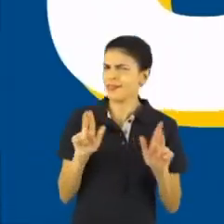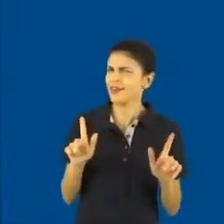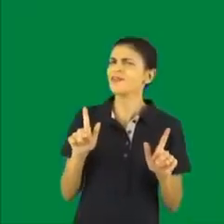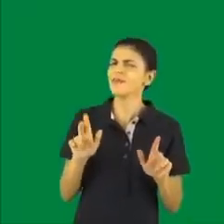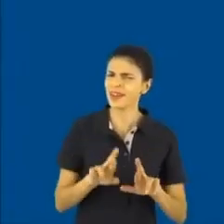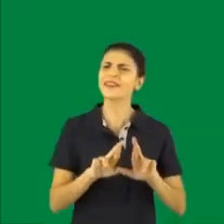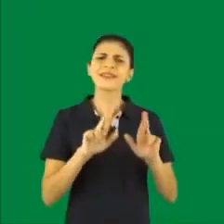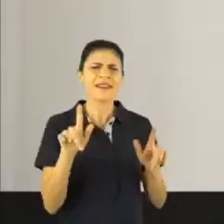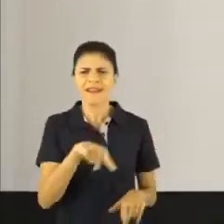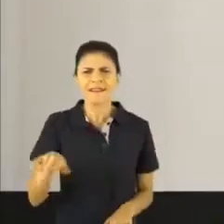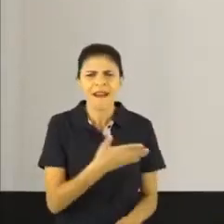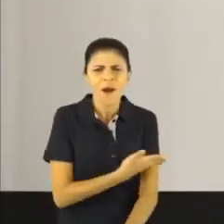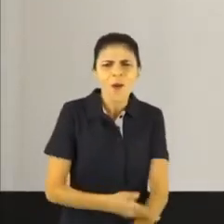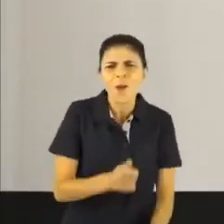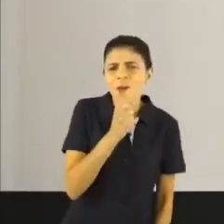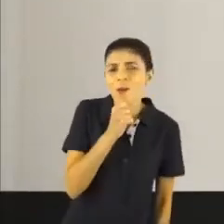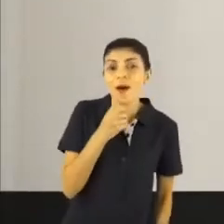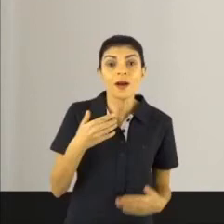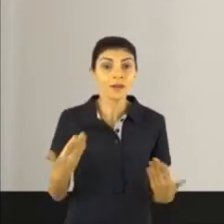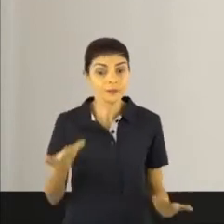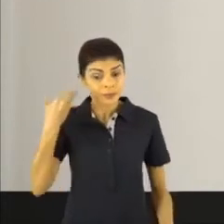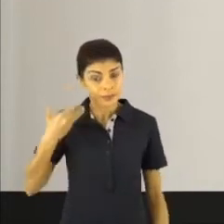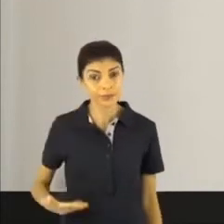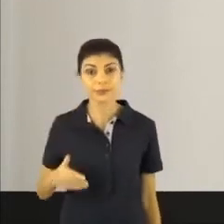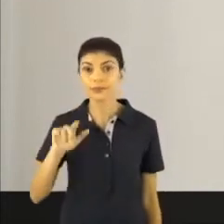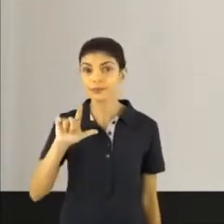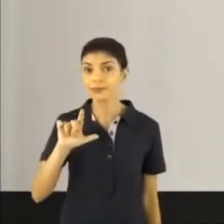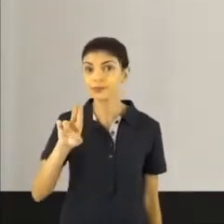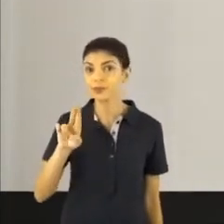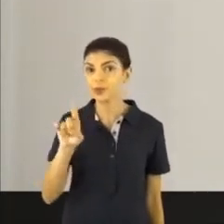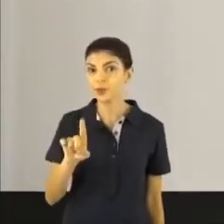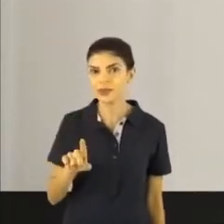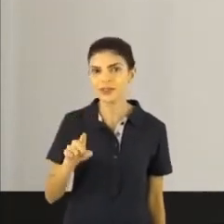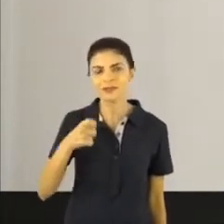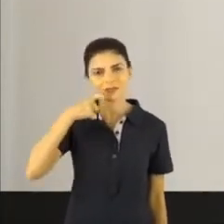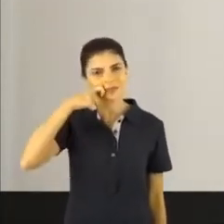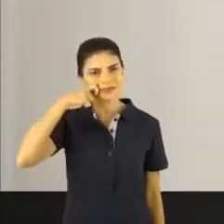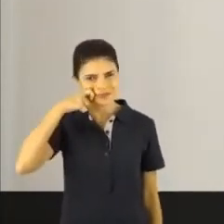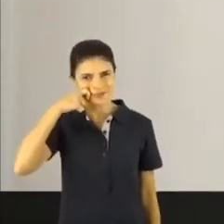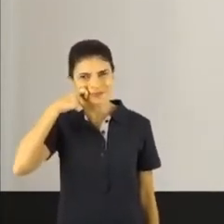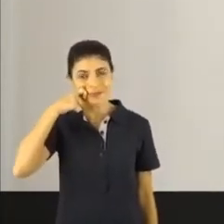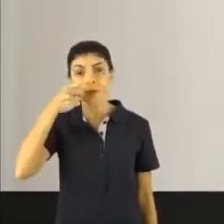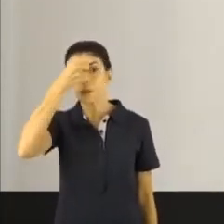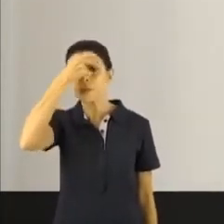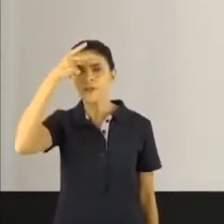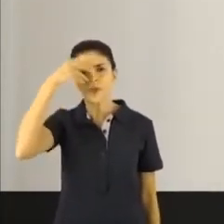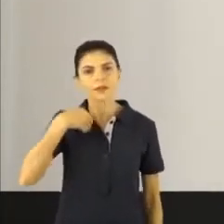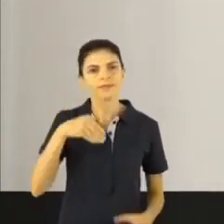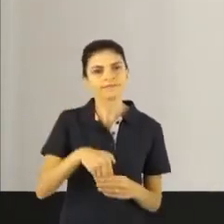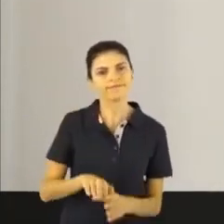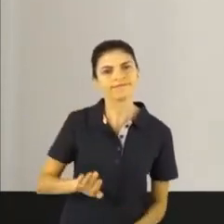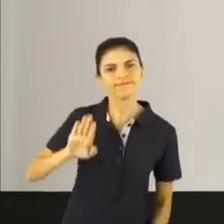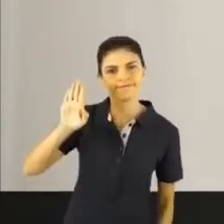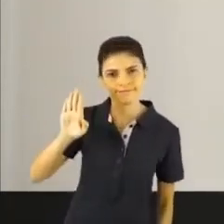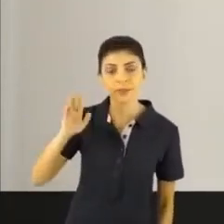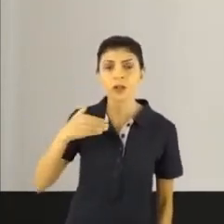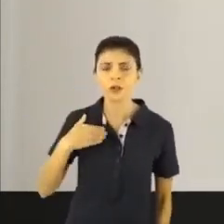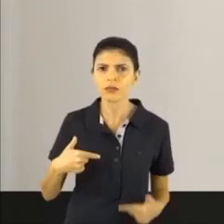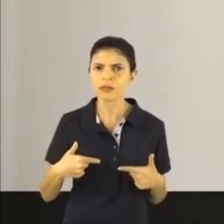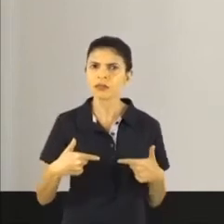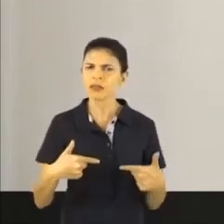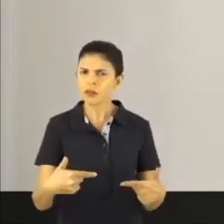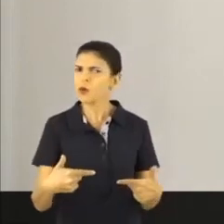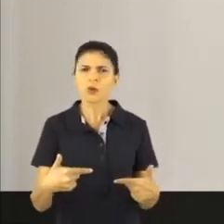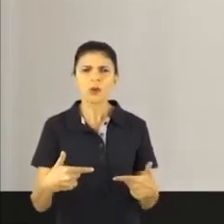tudo que saiu! Olá pessoal, sou o Luiz Lima, candidato a prefeito. Nessa eleição temos um desafio. Mudar o